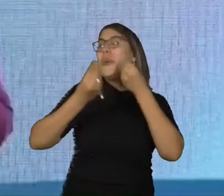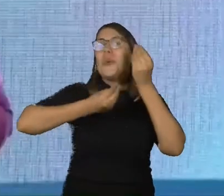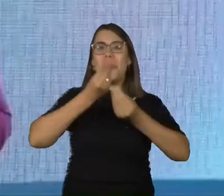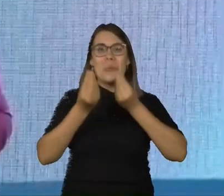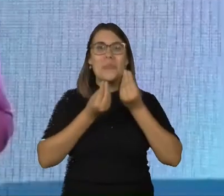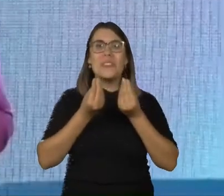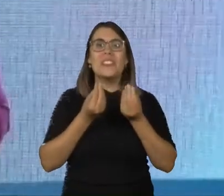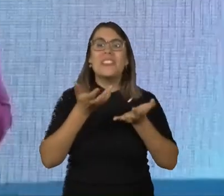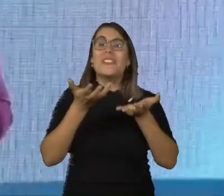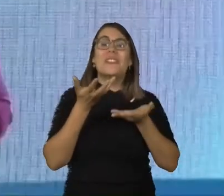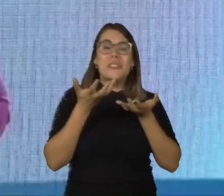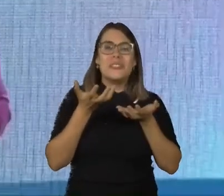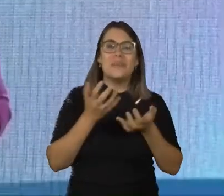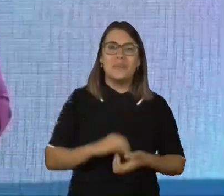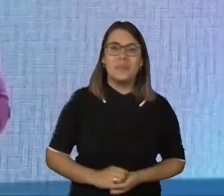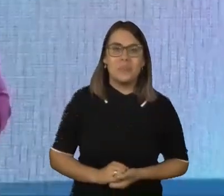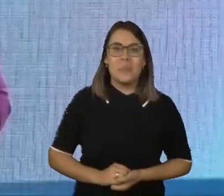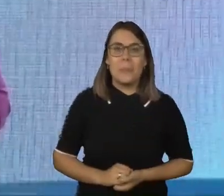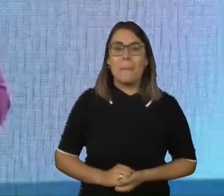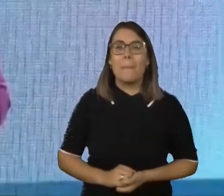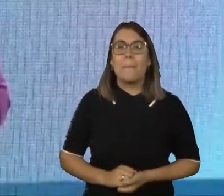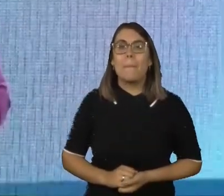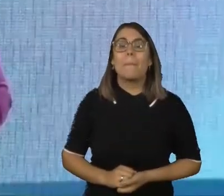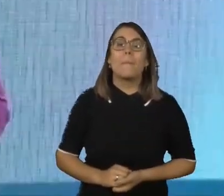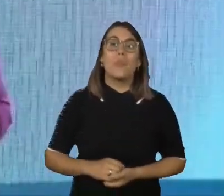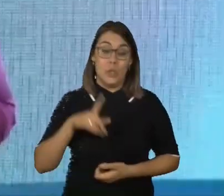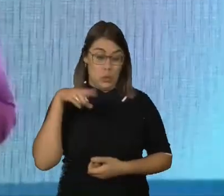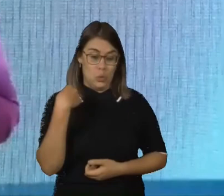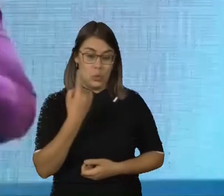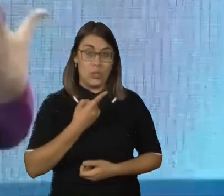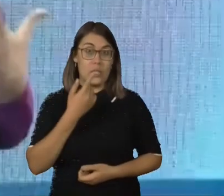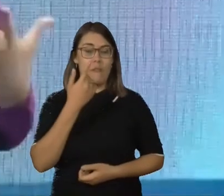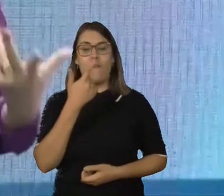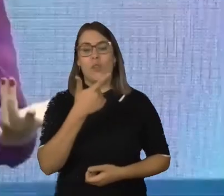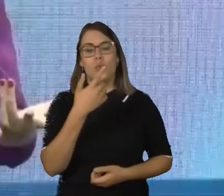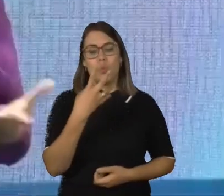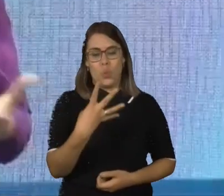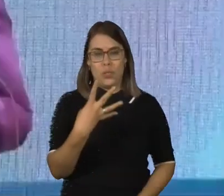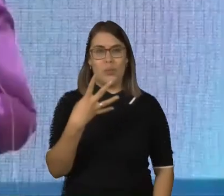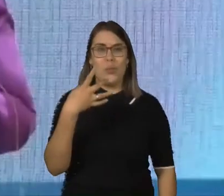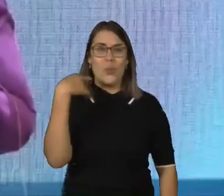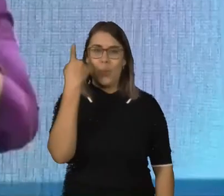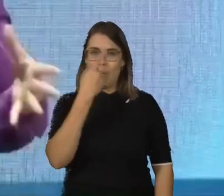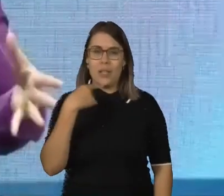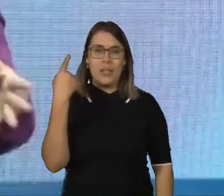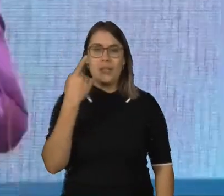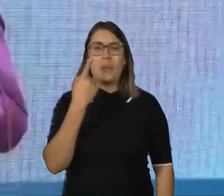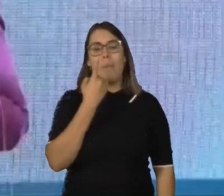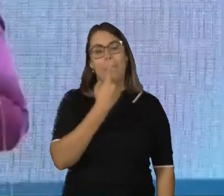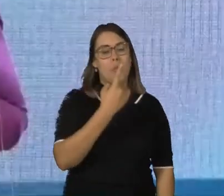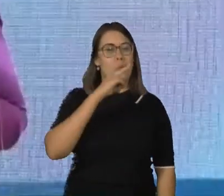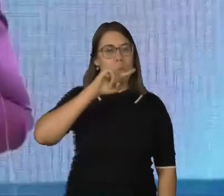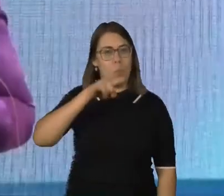a intenção do dia. Nós só temos 24 horas, divididas aqui em 1.440 minutos.